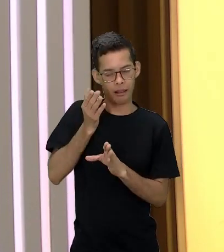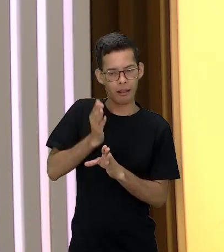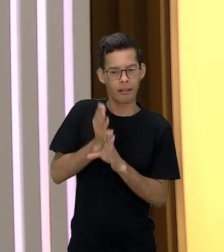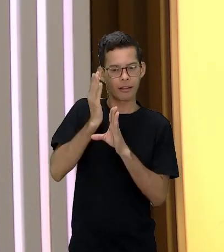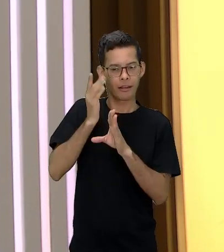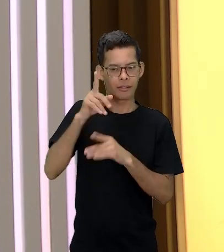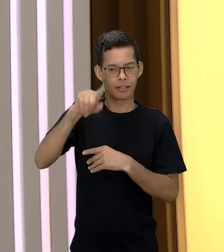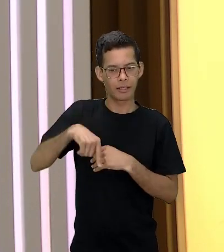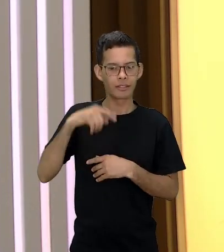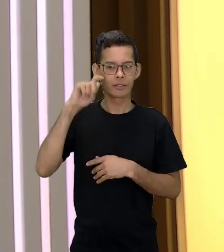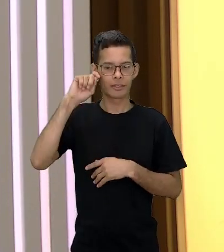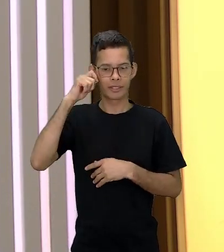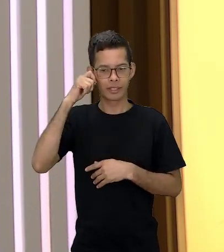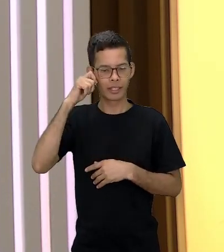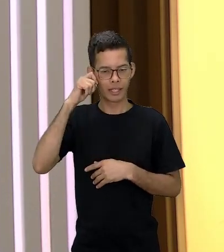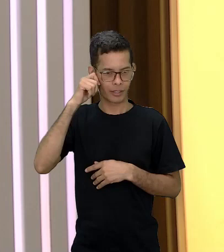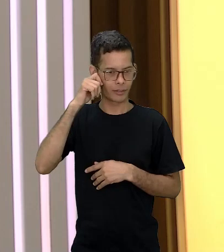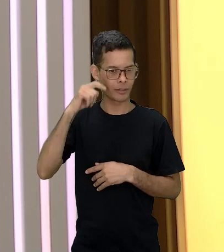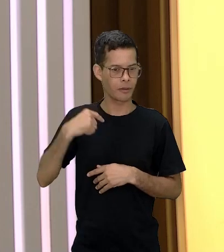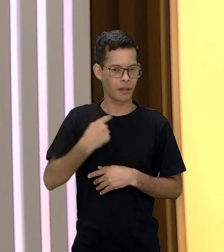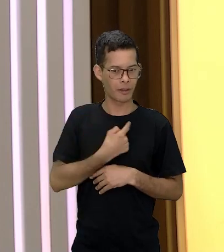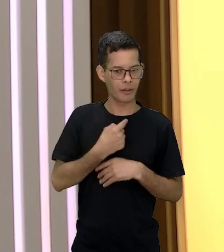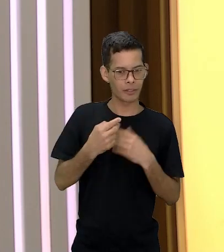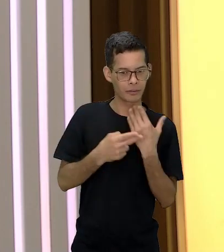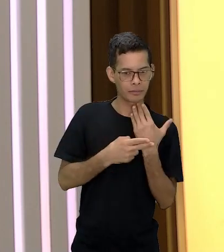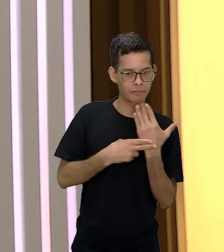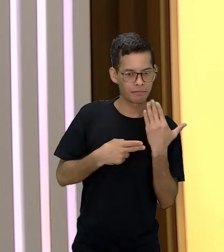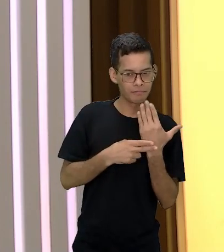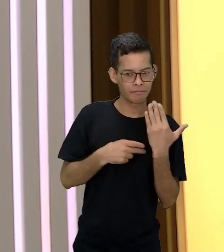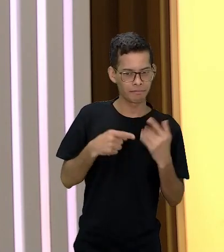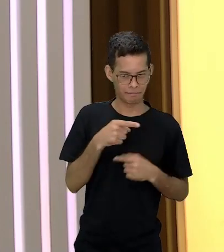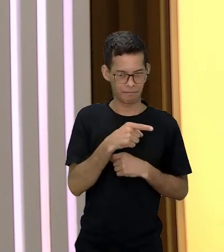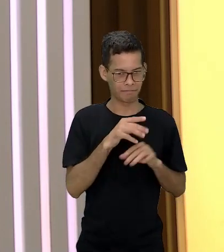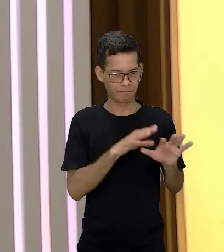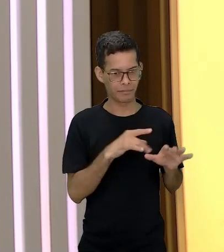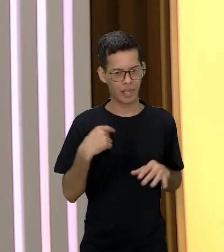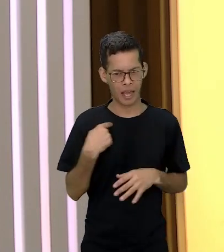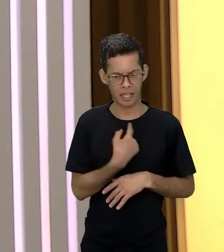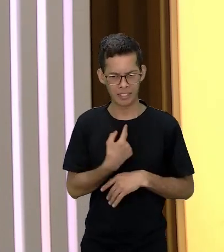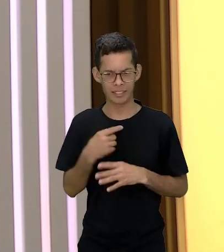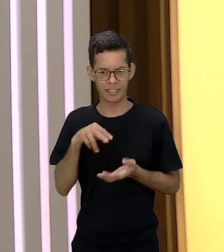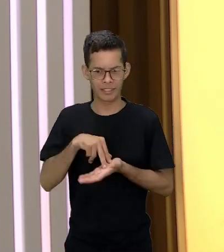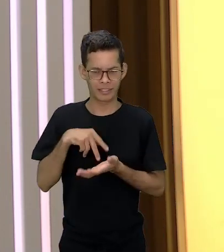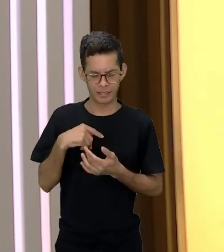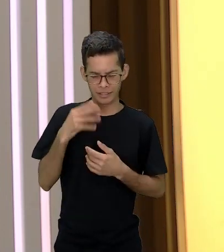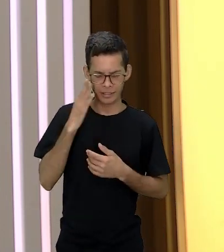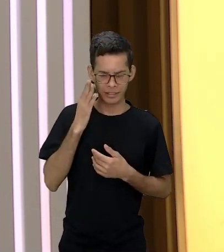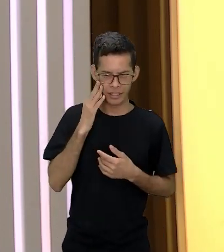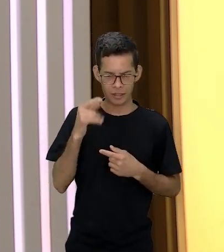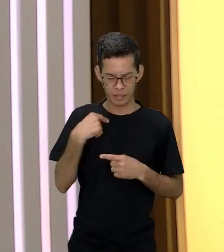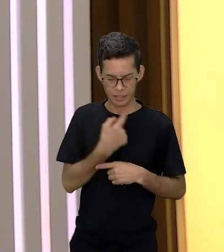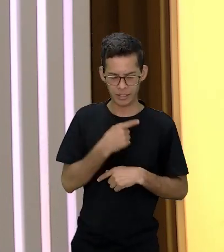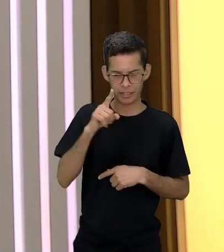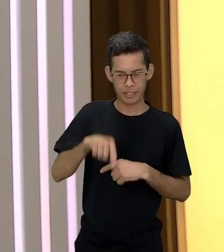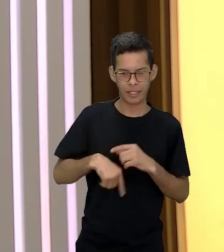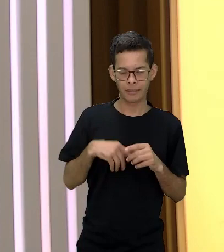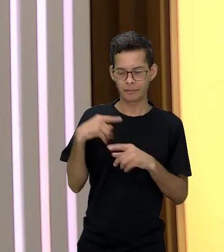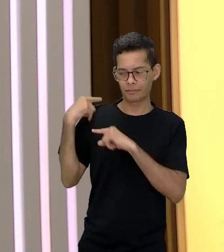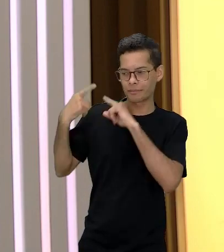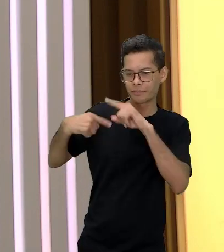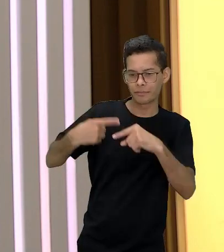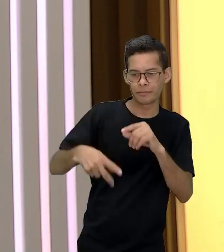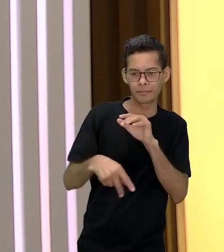mulher negra. A nossa protagonista, não. Ela sabe que ela é uma mulher africana, ela reconhece os seus